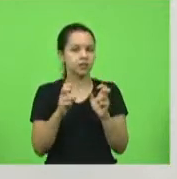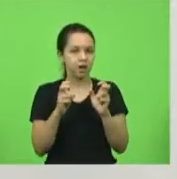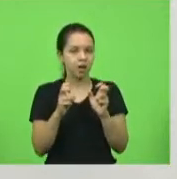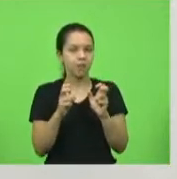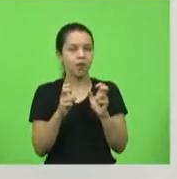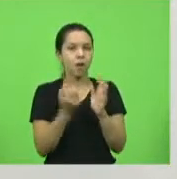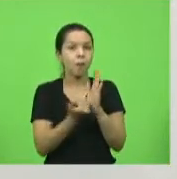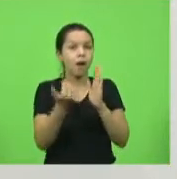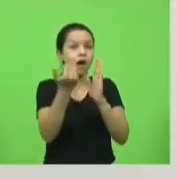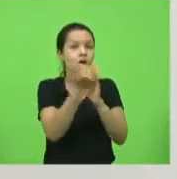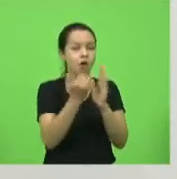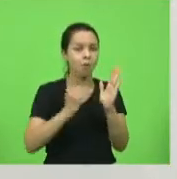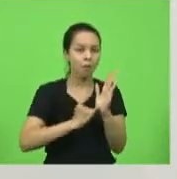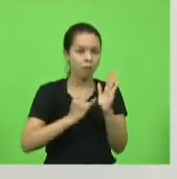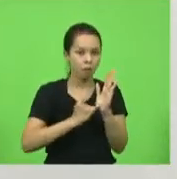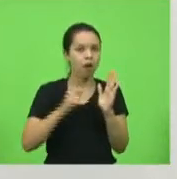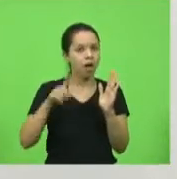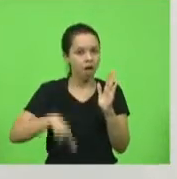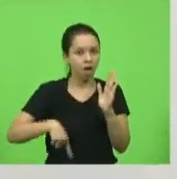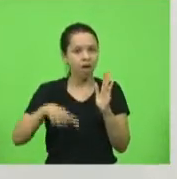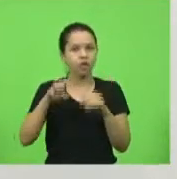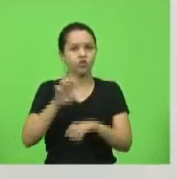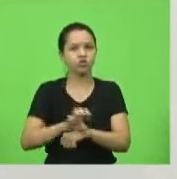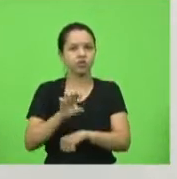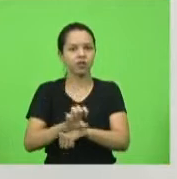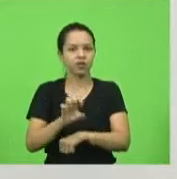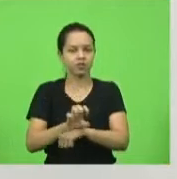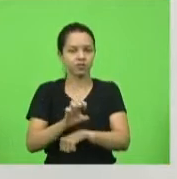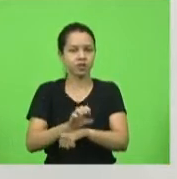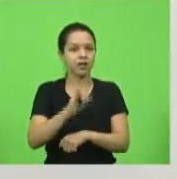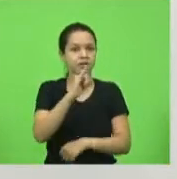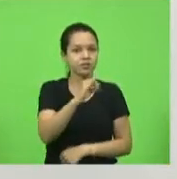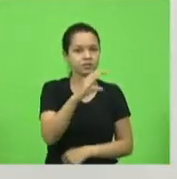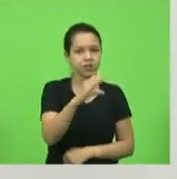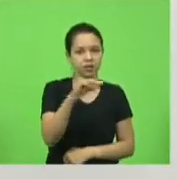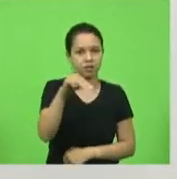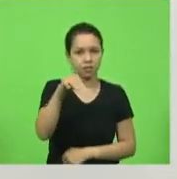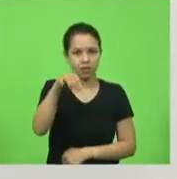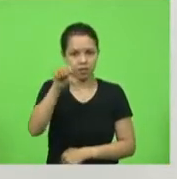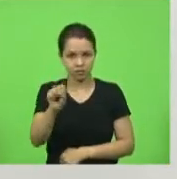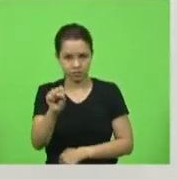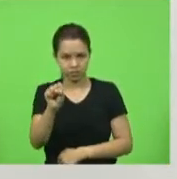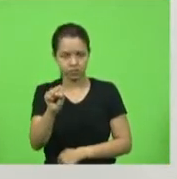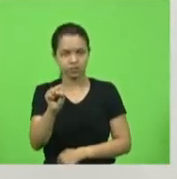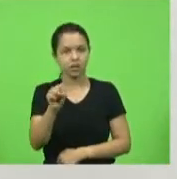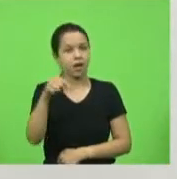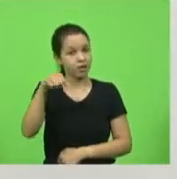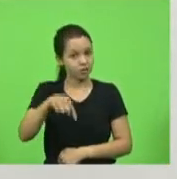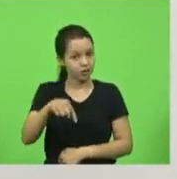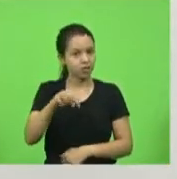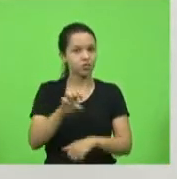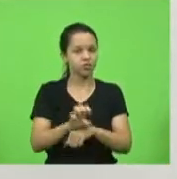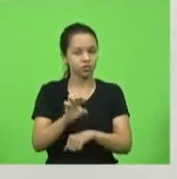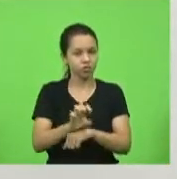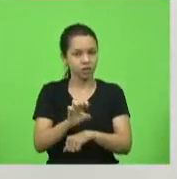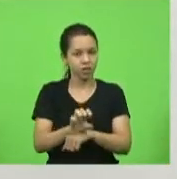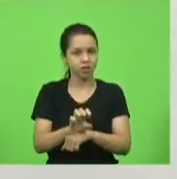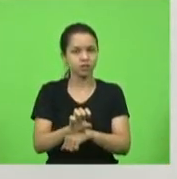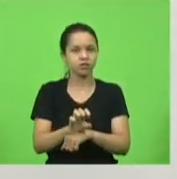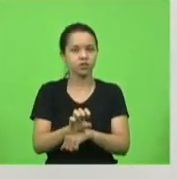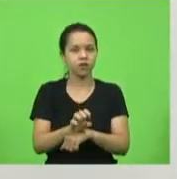o estadual, o tal do ICMS, que em nosso estado é